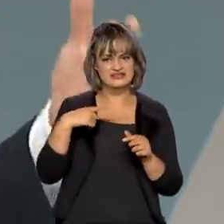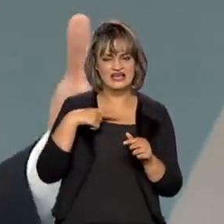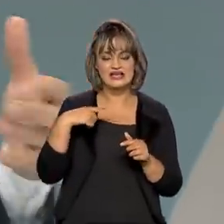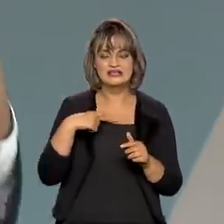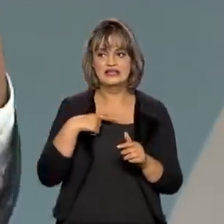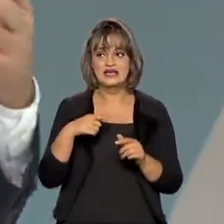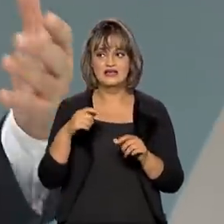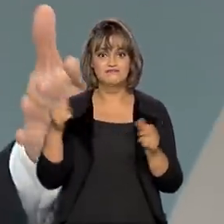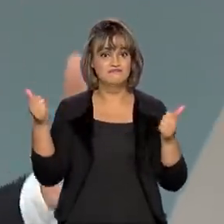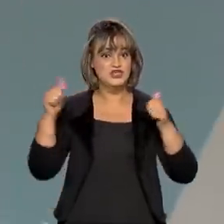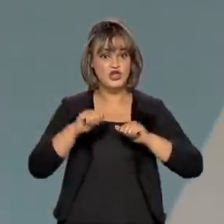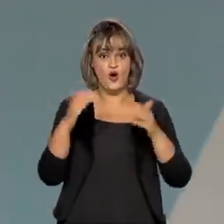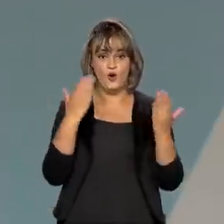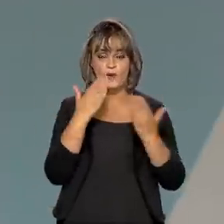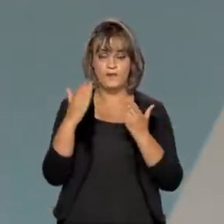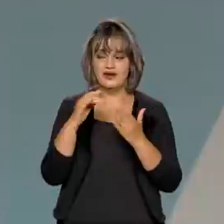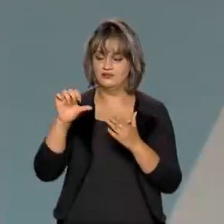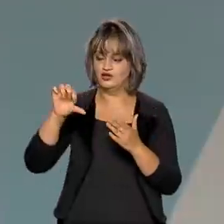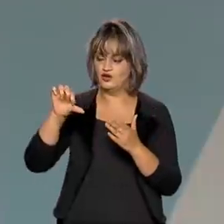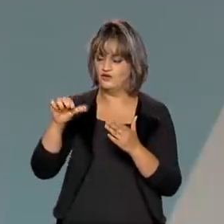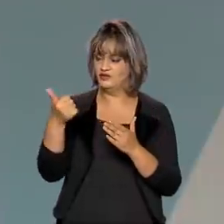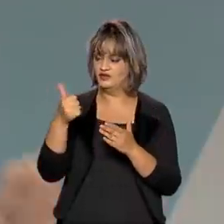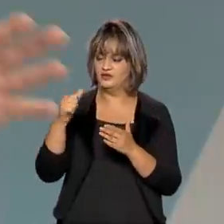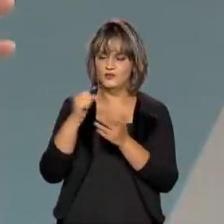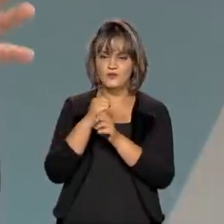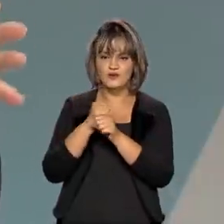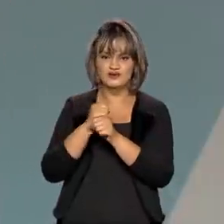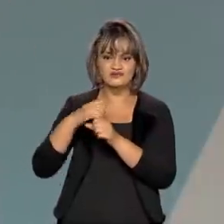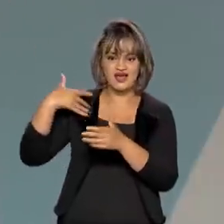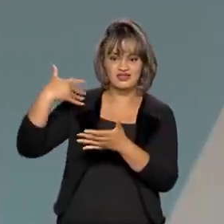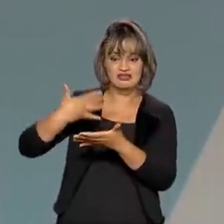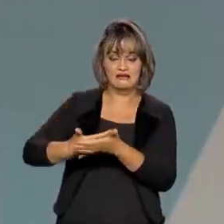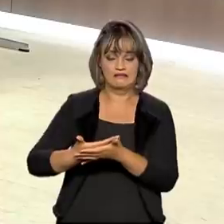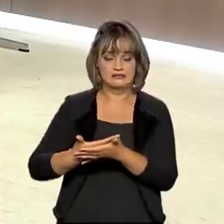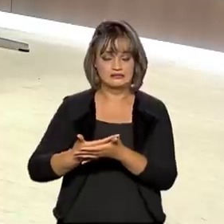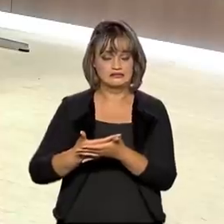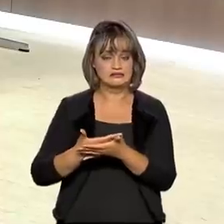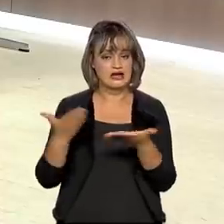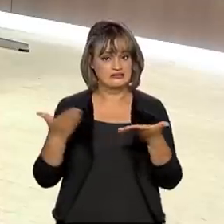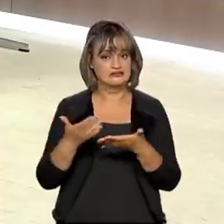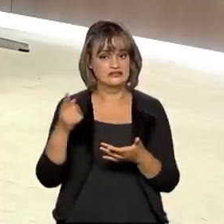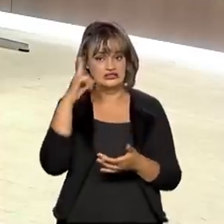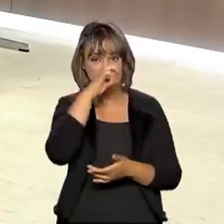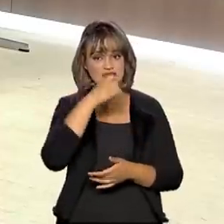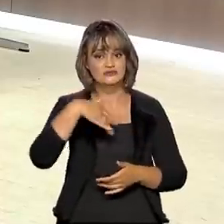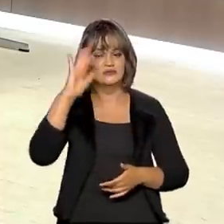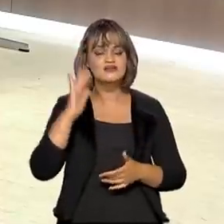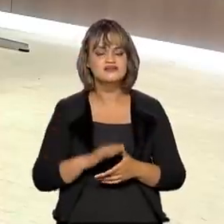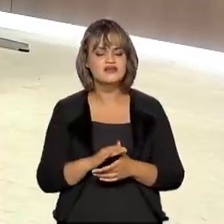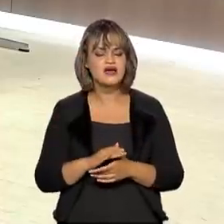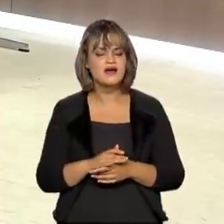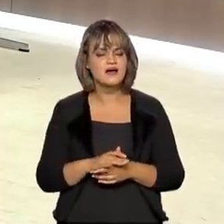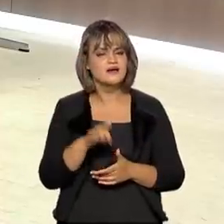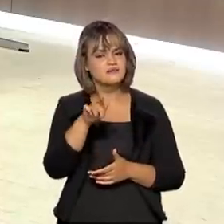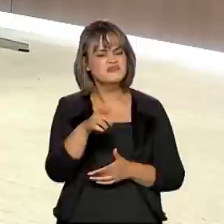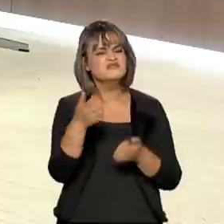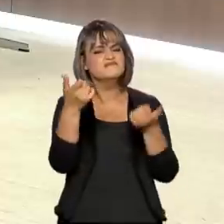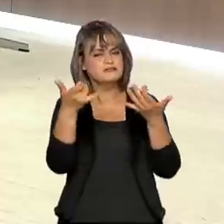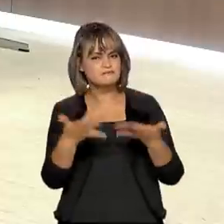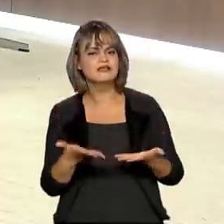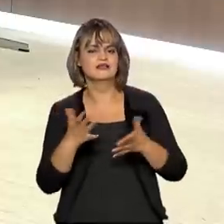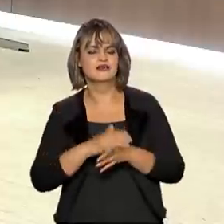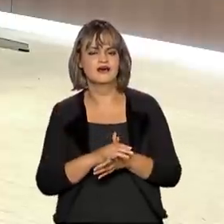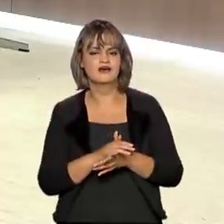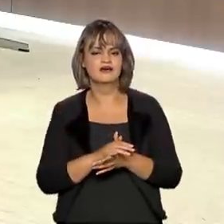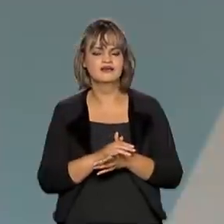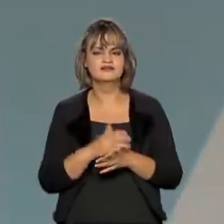das piores nos últimos 91 anos e eu queria começar a nossa conversa aqui no programa para o senhor dar um parecer,